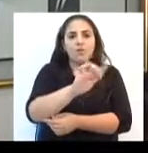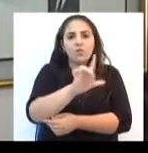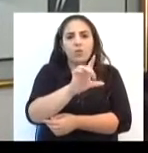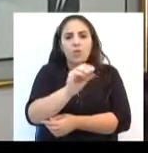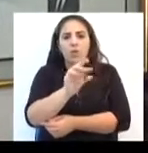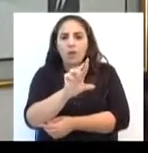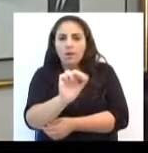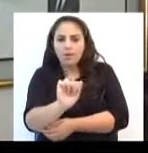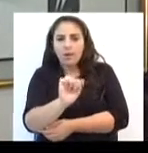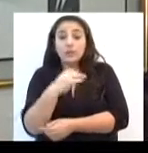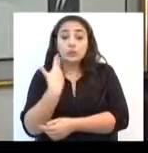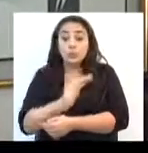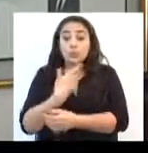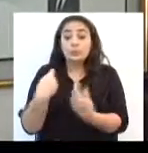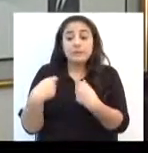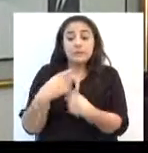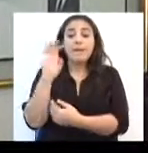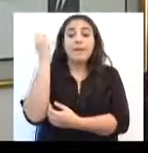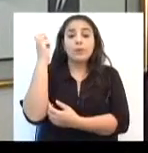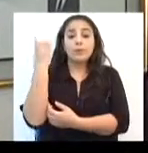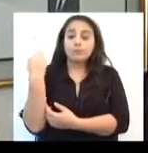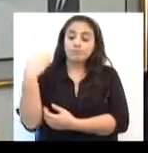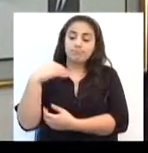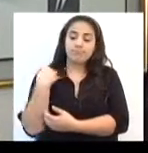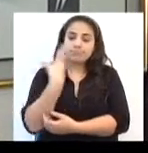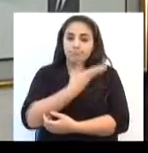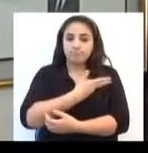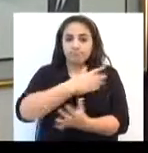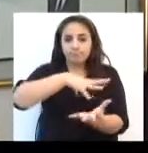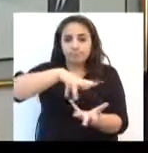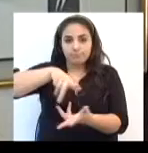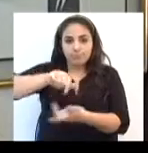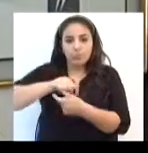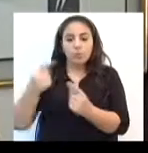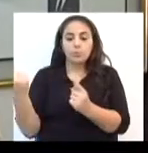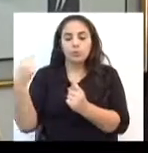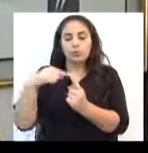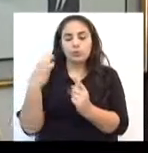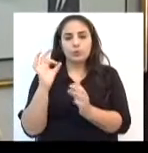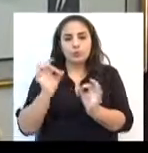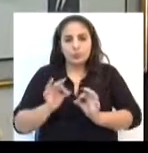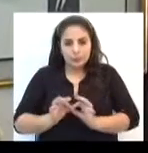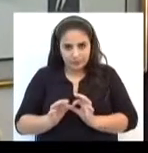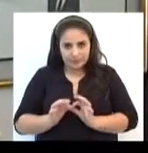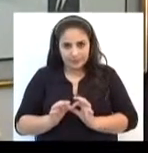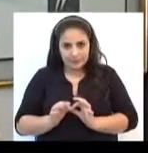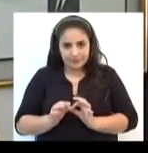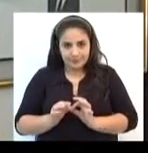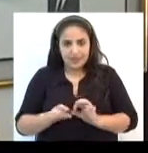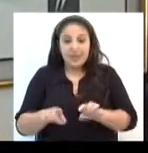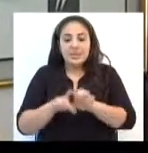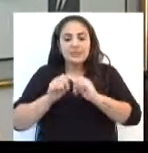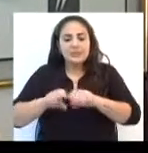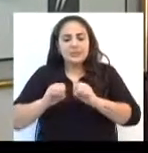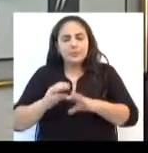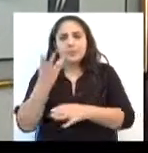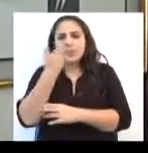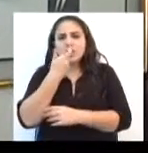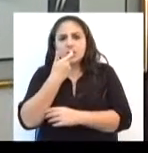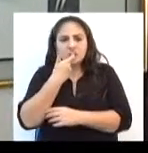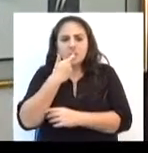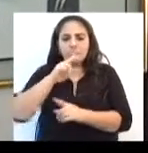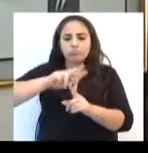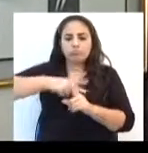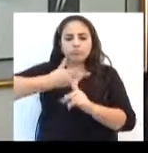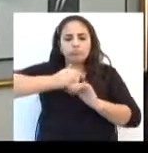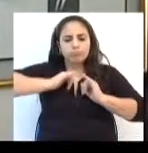vivemos, nós dependemos dos ecossistemas onde estamos inseridos. E esse é o objetivo do programa, trazer esses ensinamentos para que as crianças sejam